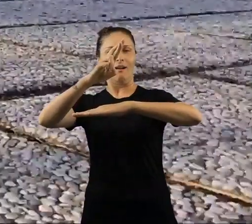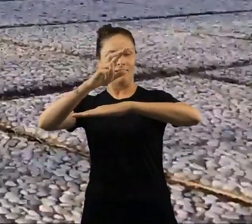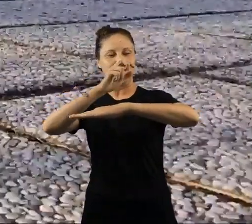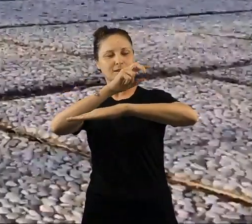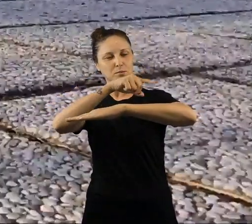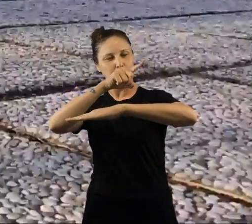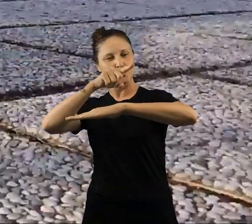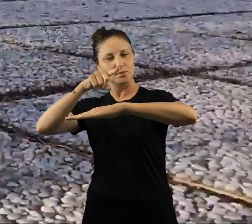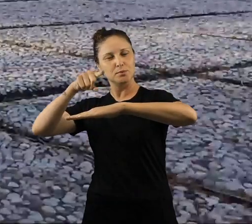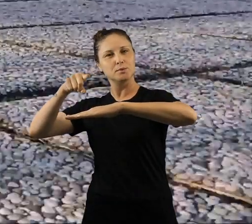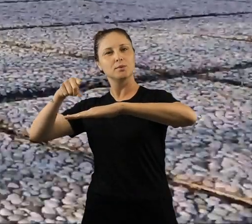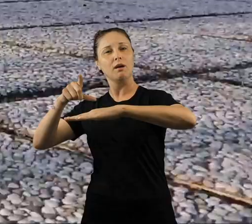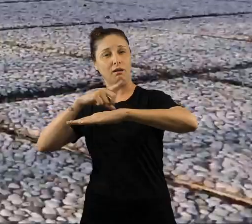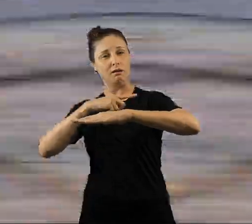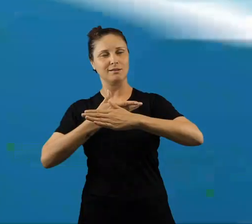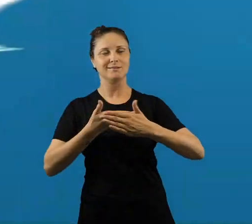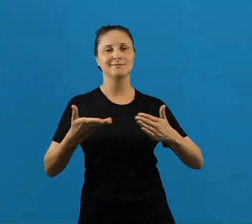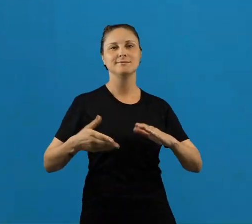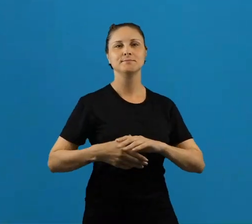mesmo sólido como o chão.